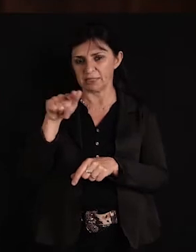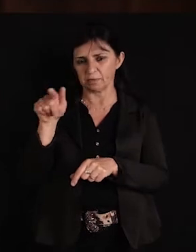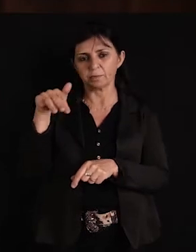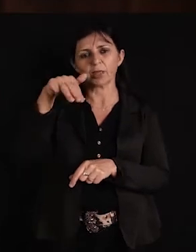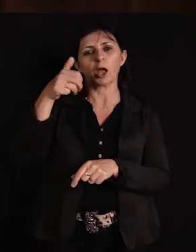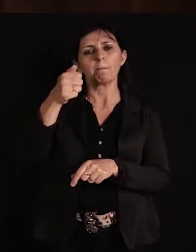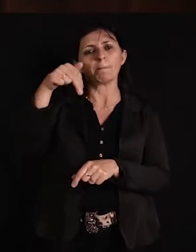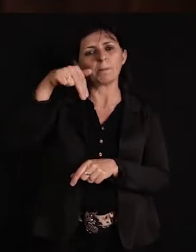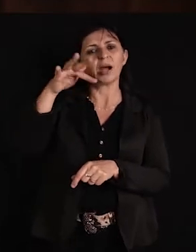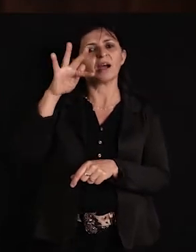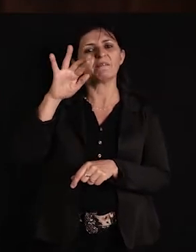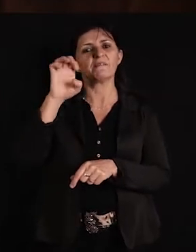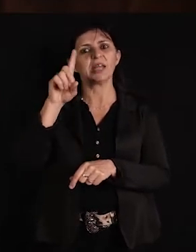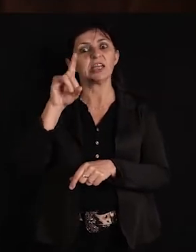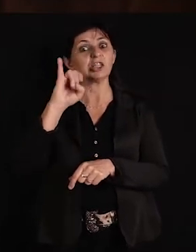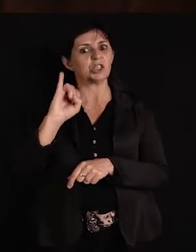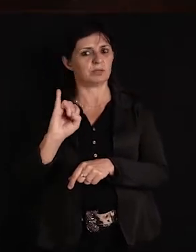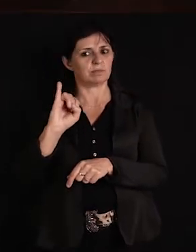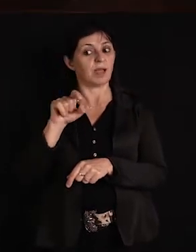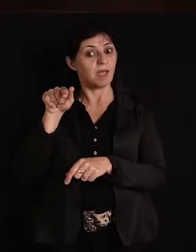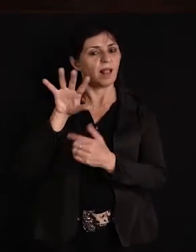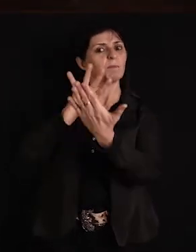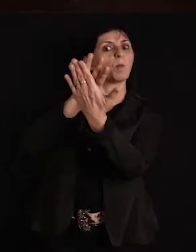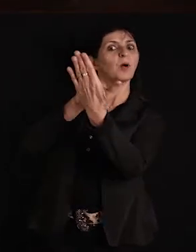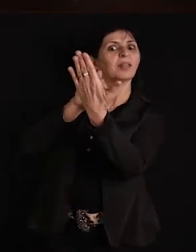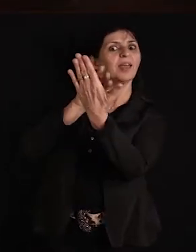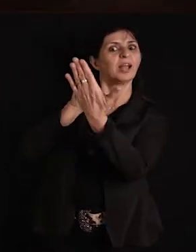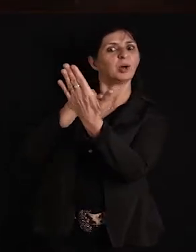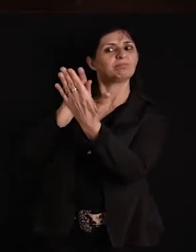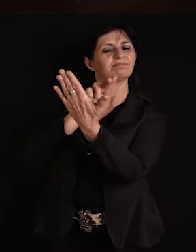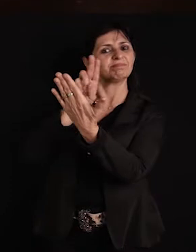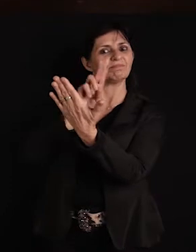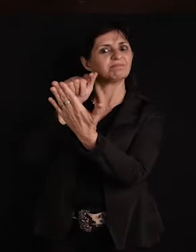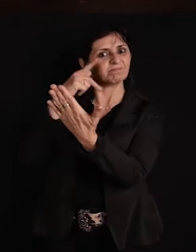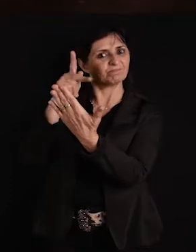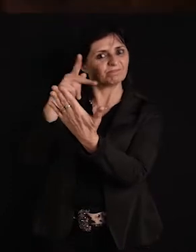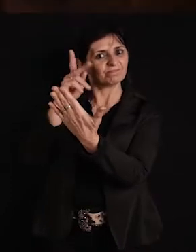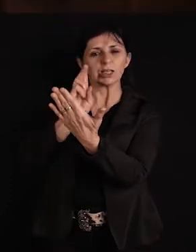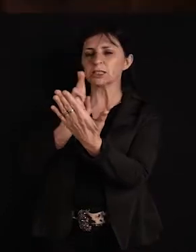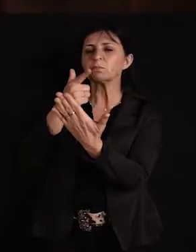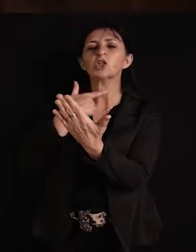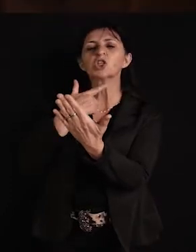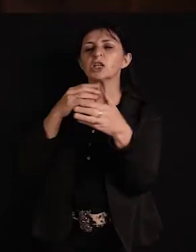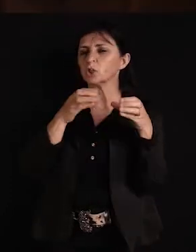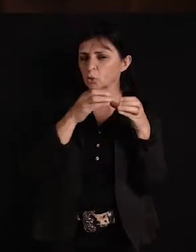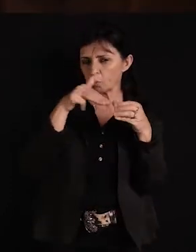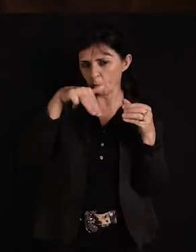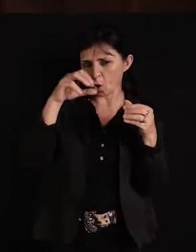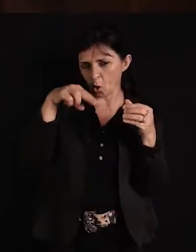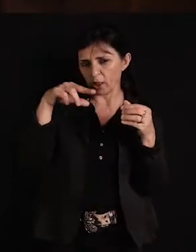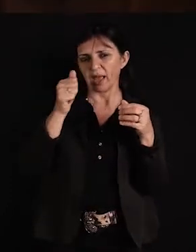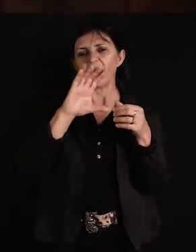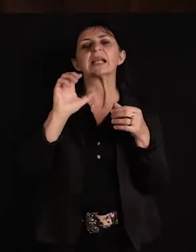também foi em quem eu me espelhei muito. Como eu sempre gostei dos Monarcas, sempre gostei do Luiz, sempre quando tinha algum baile